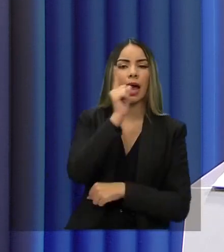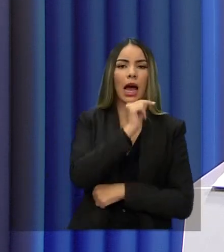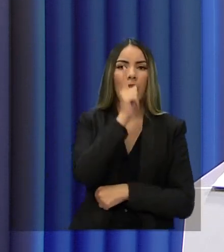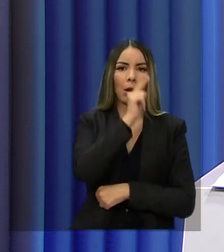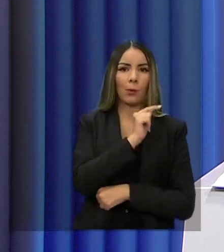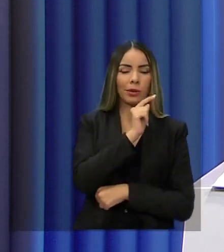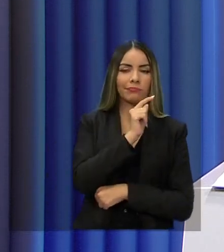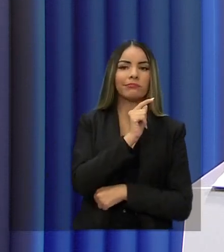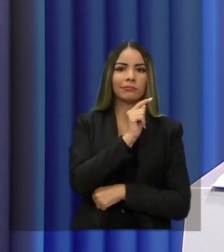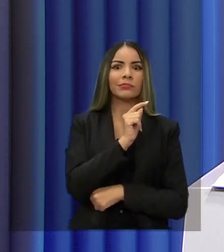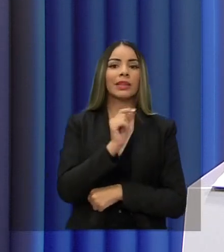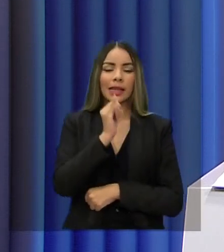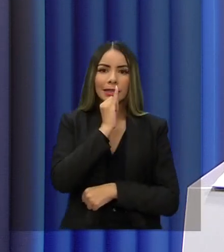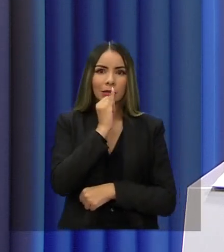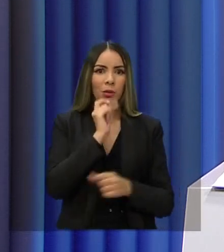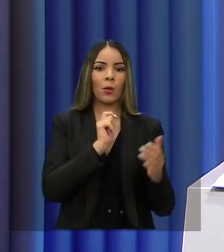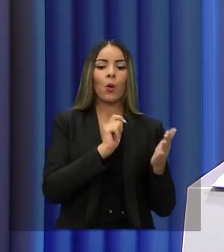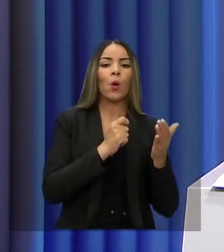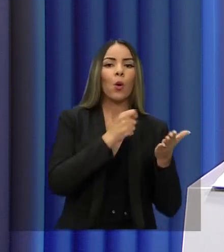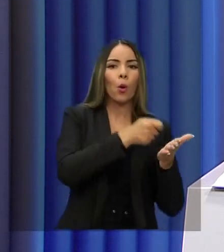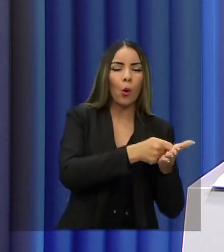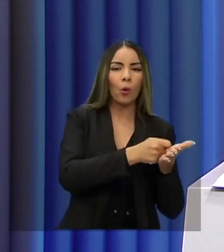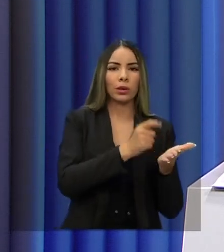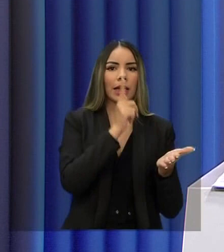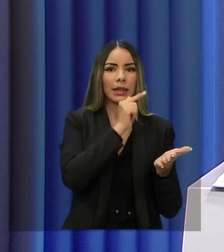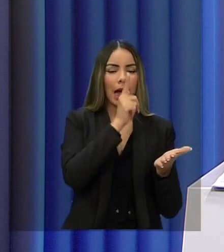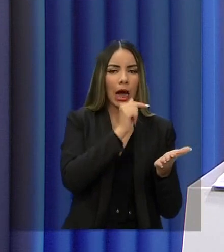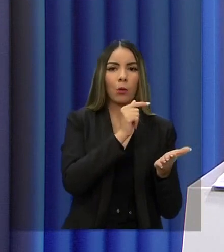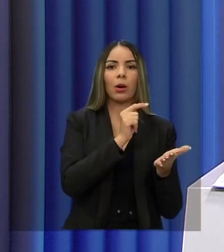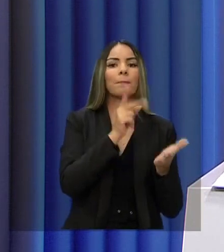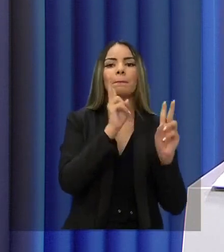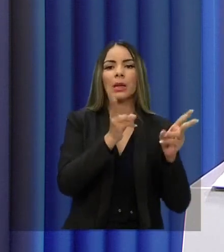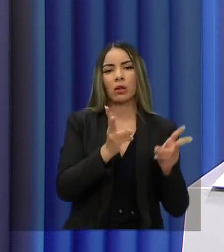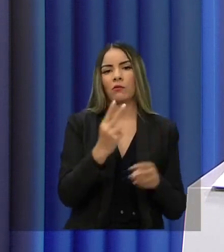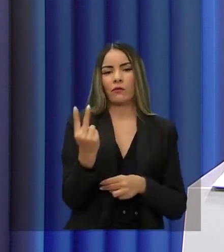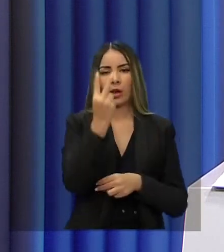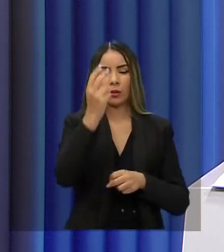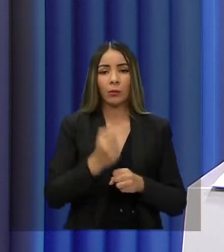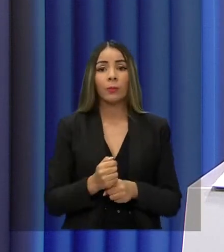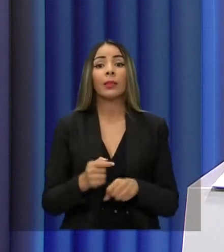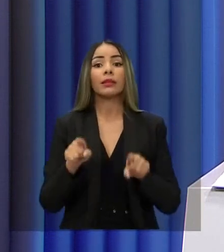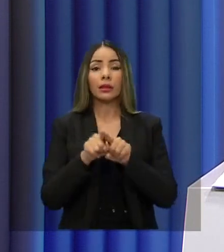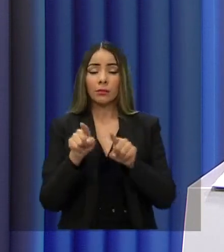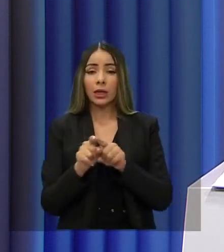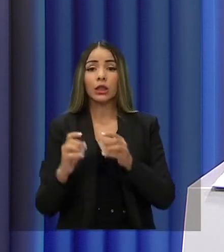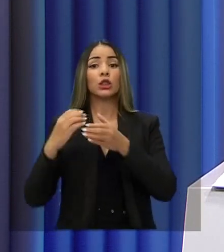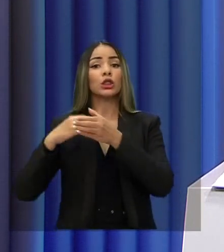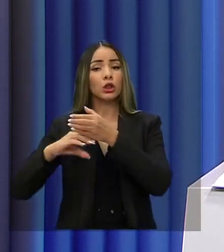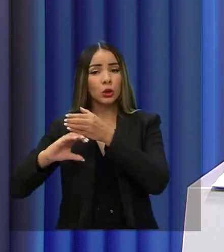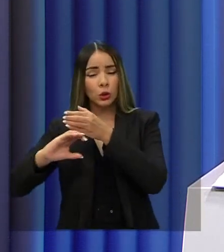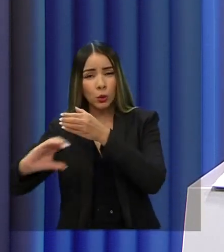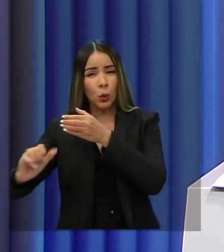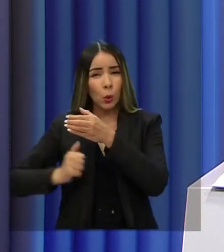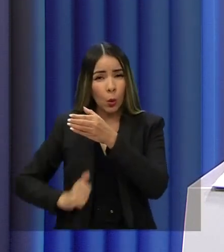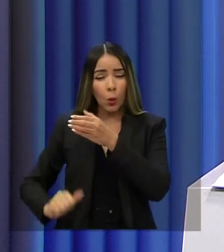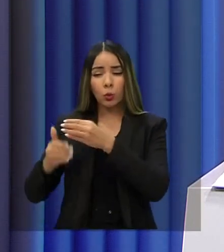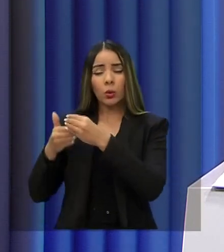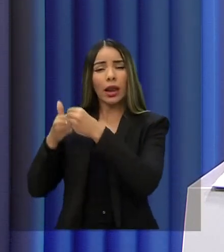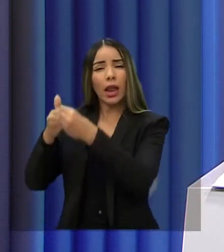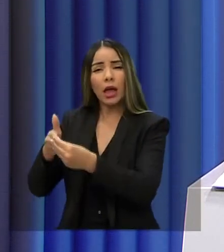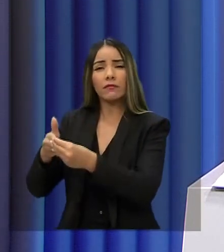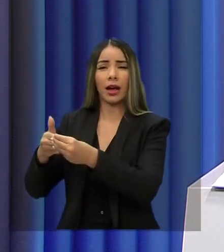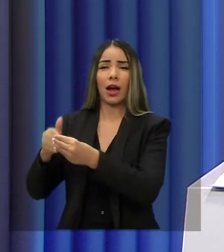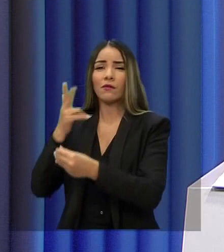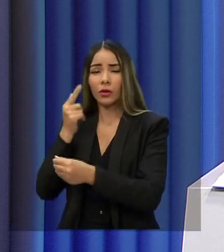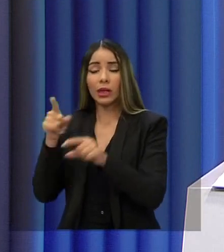da água, levar o esgoto, a universalização do esgoto para a região metropolitana de Fortaleza e também para o Cariri. Mas quero fazer algo que eu